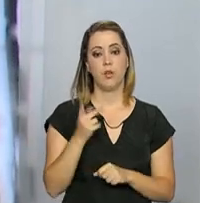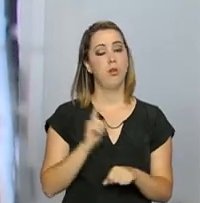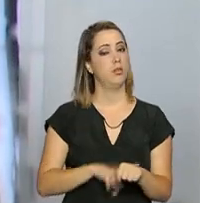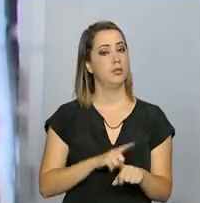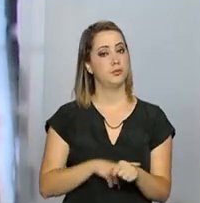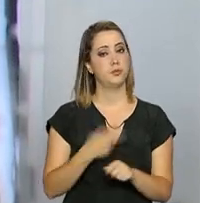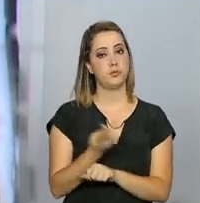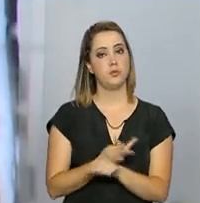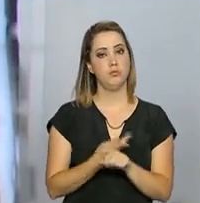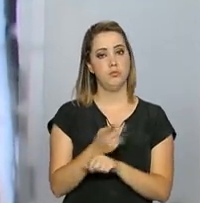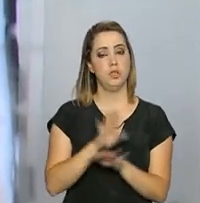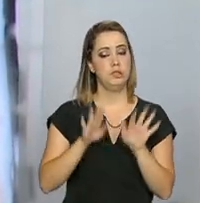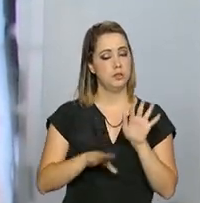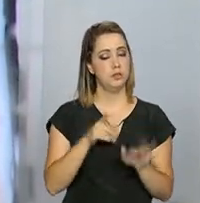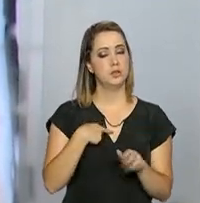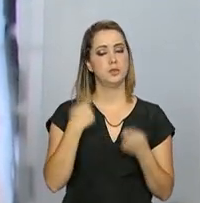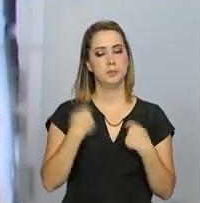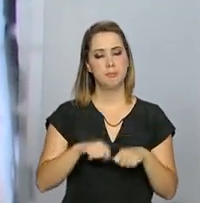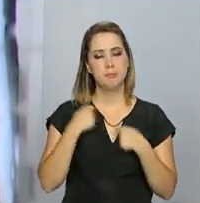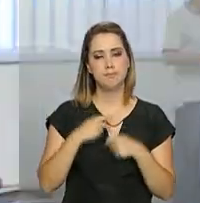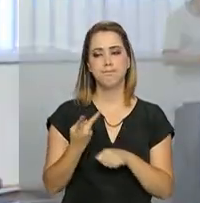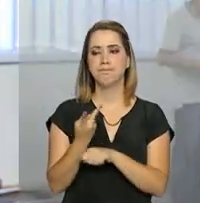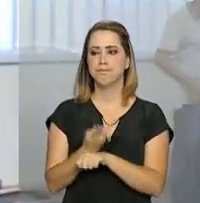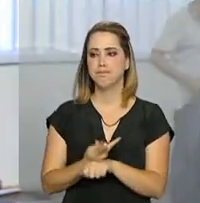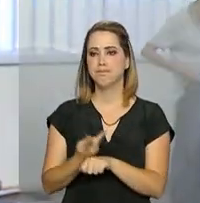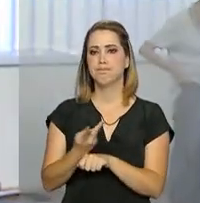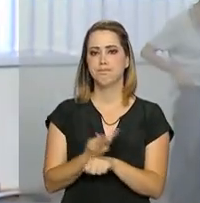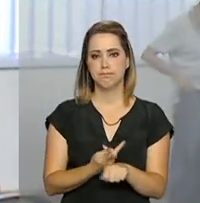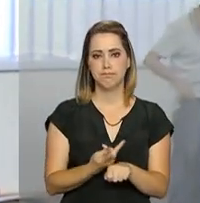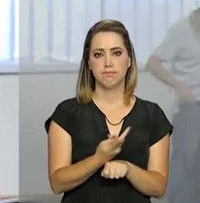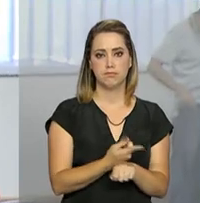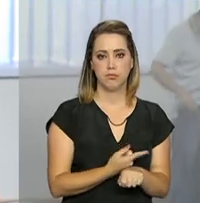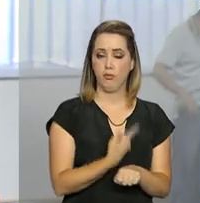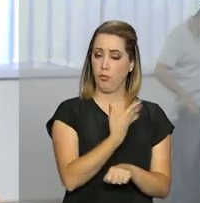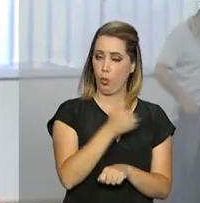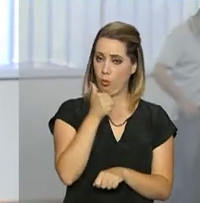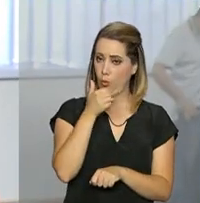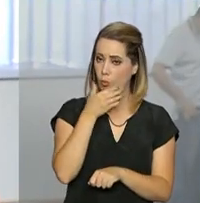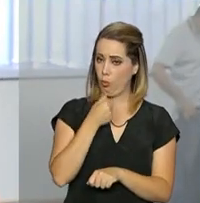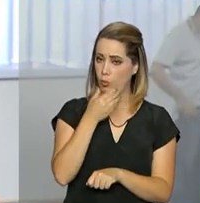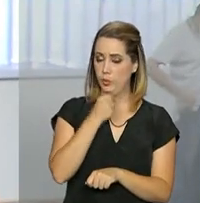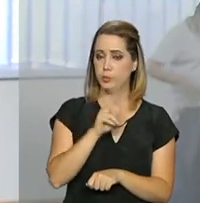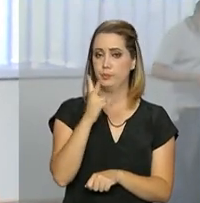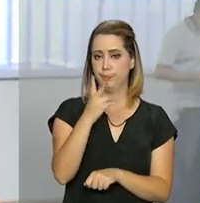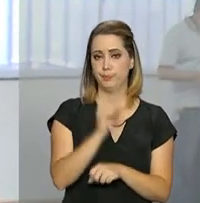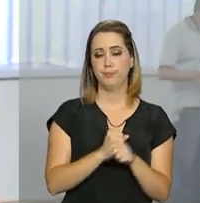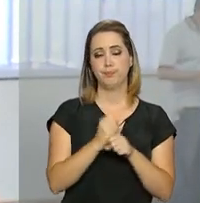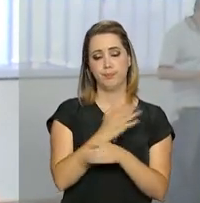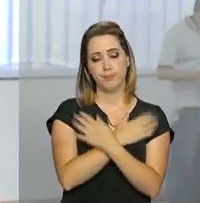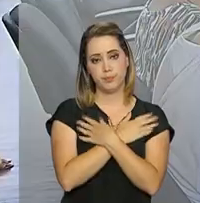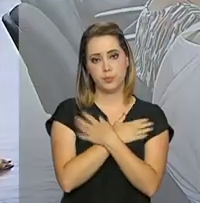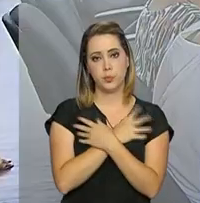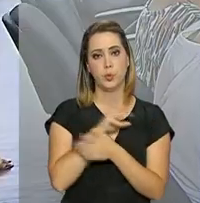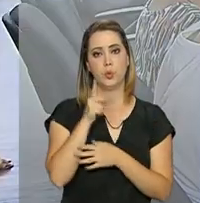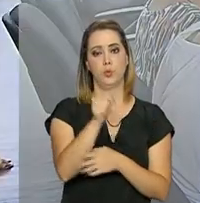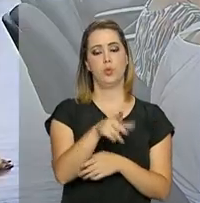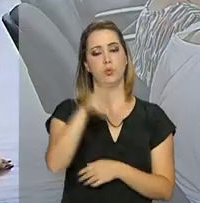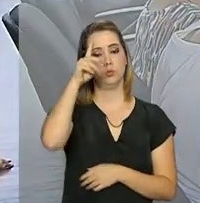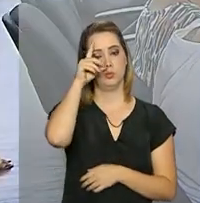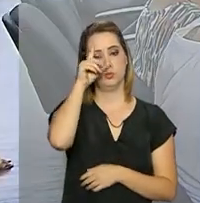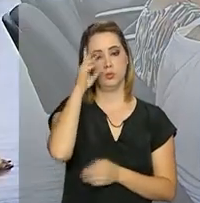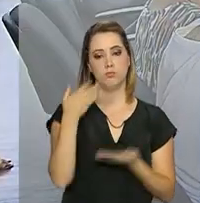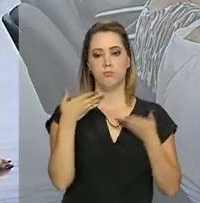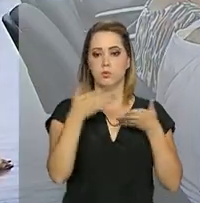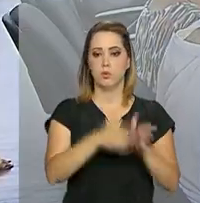emprego, às vezes é preciso persistência. Sebastião, desempregado há dois anos, vai todos os dias ao posto do